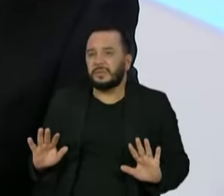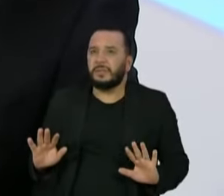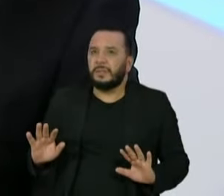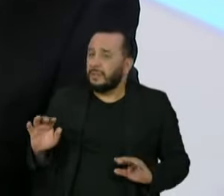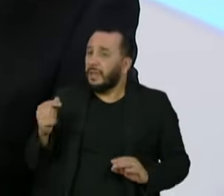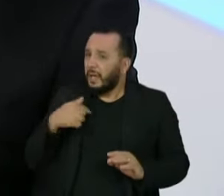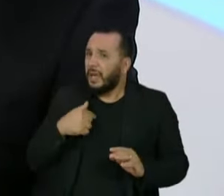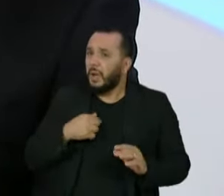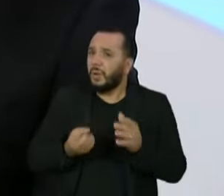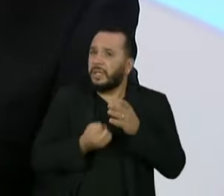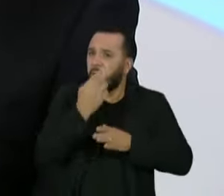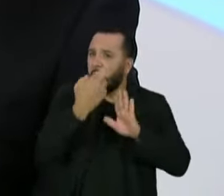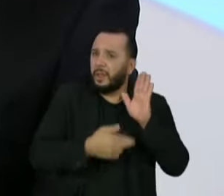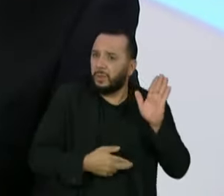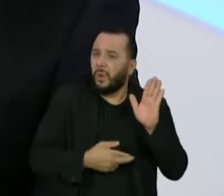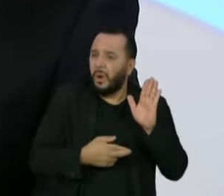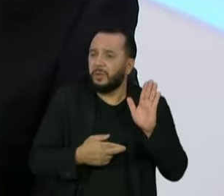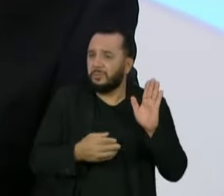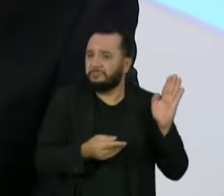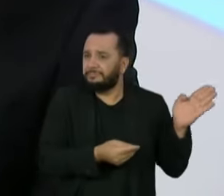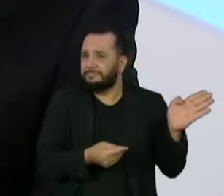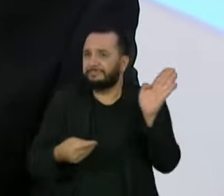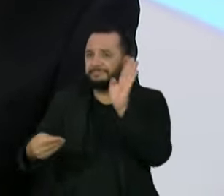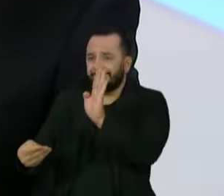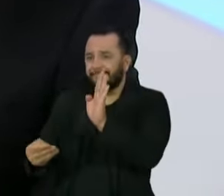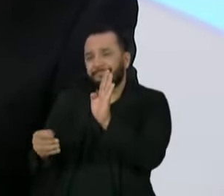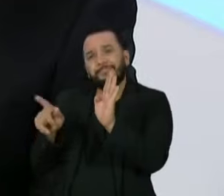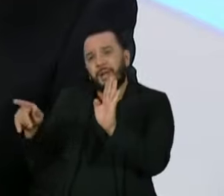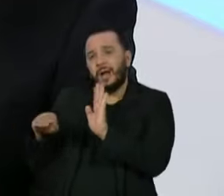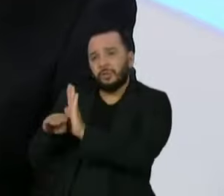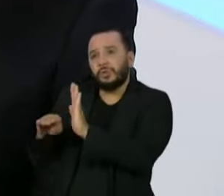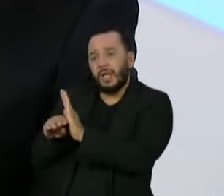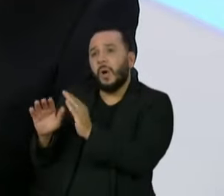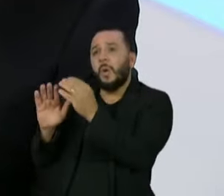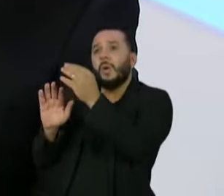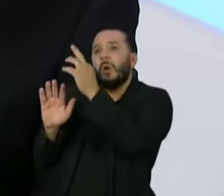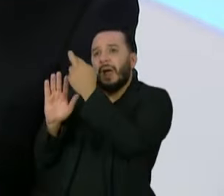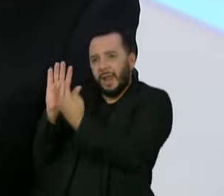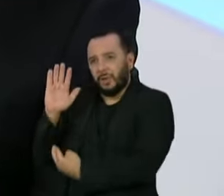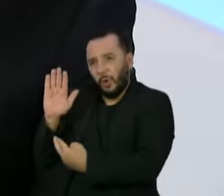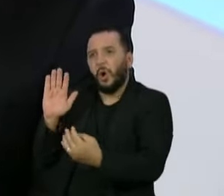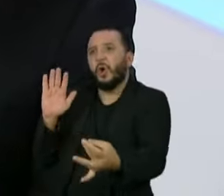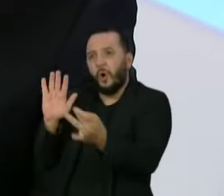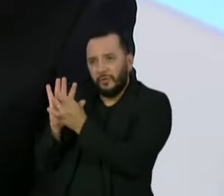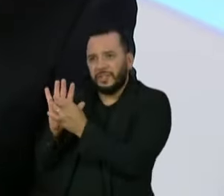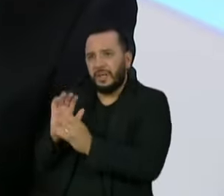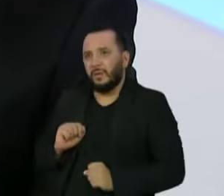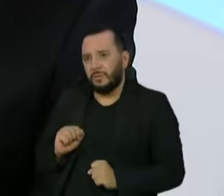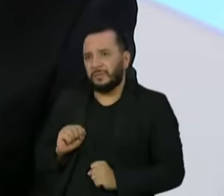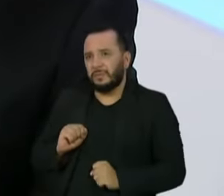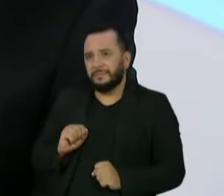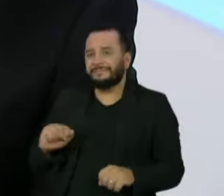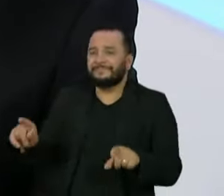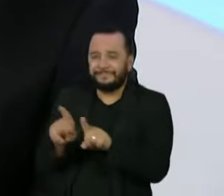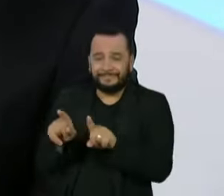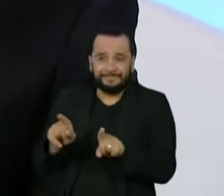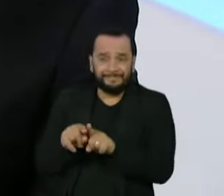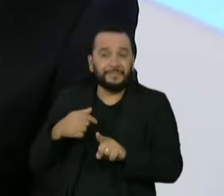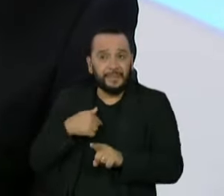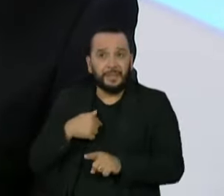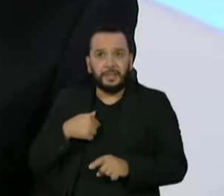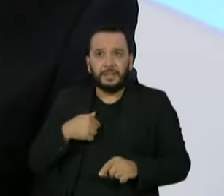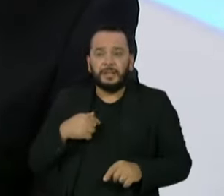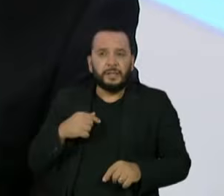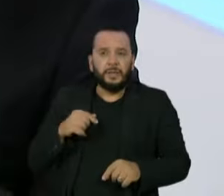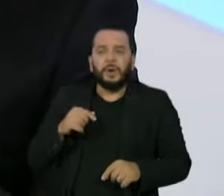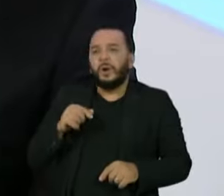importante, porque foi um trabalho muito grande para ter essa CPI. A gente teve que ir ao judiciário para ela existir. Ela não seria instaurada pelo presidente Rodrigo Pacheco.